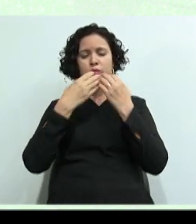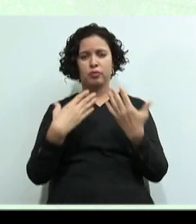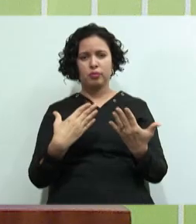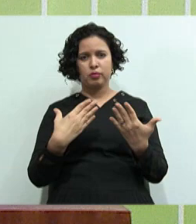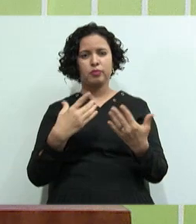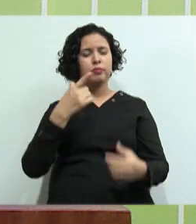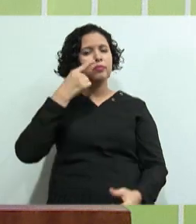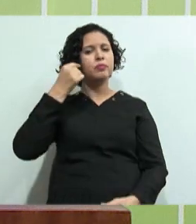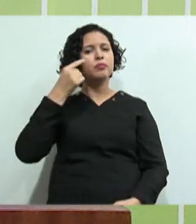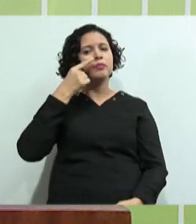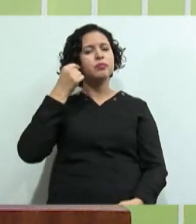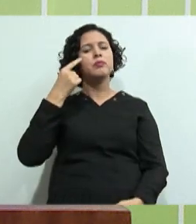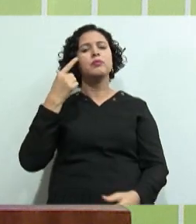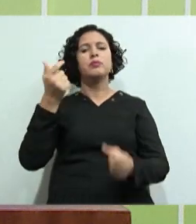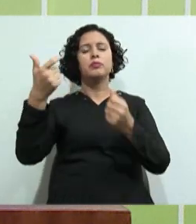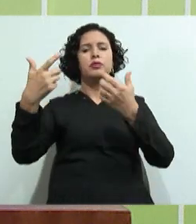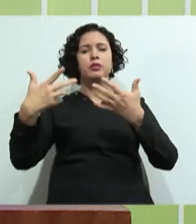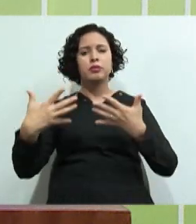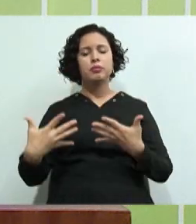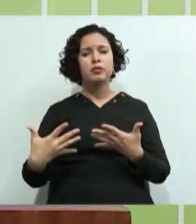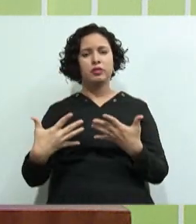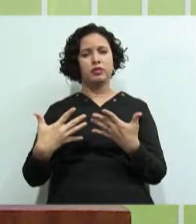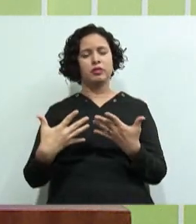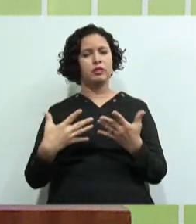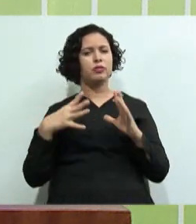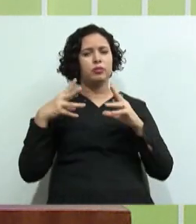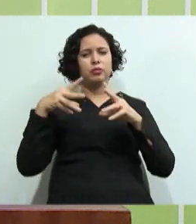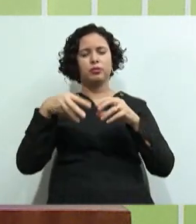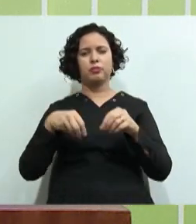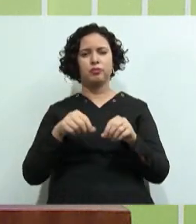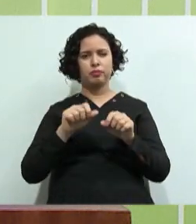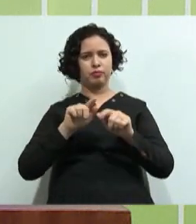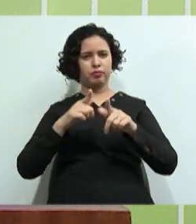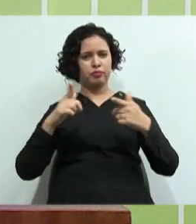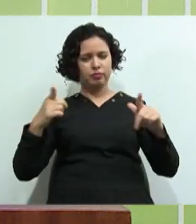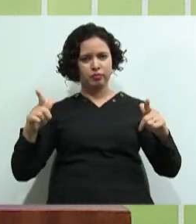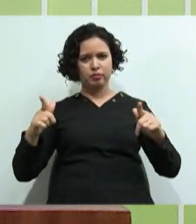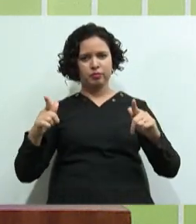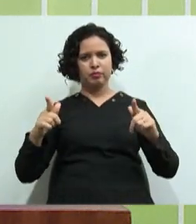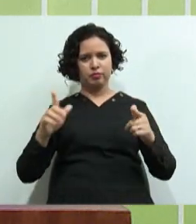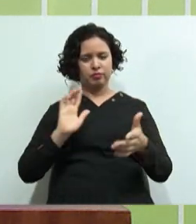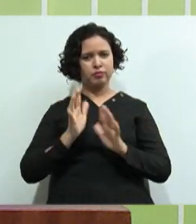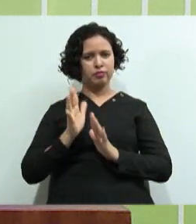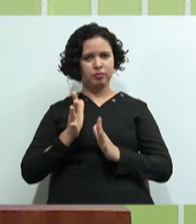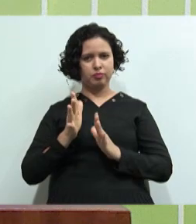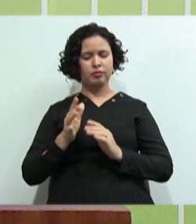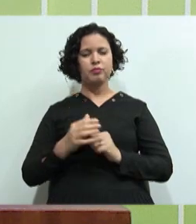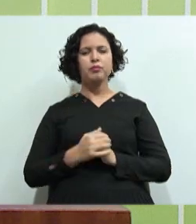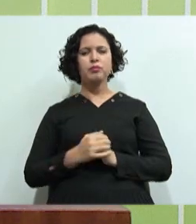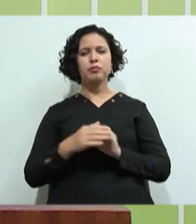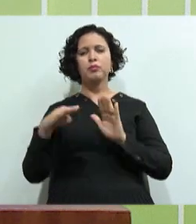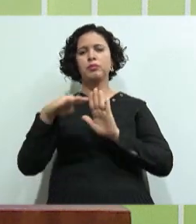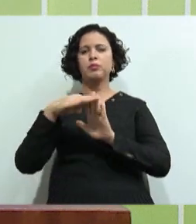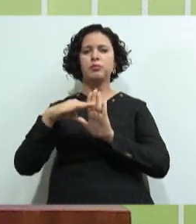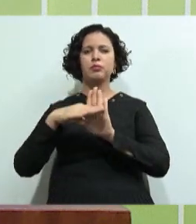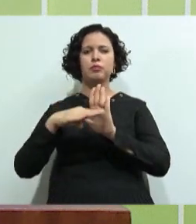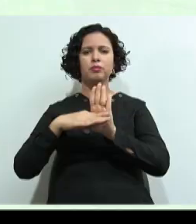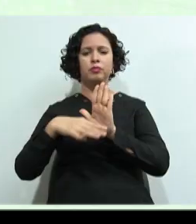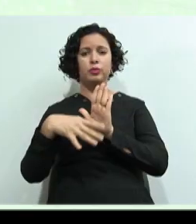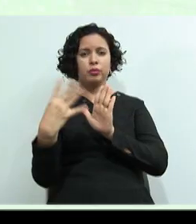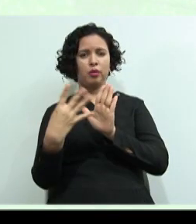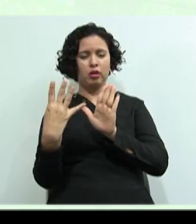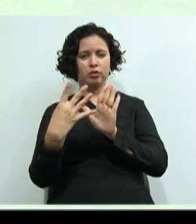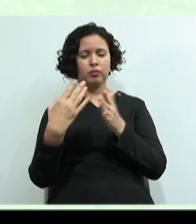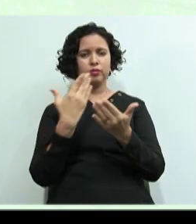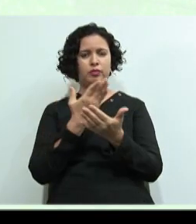E ele fala muito A respeito Desses aspectos Gramaticais Da língua de sinais Na unidade 4 Nós iremos trabalhar